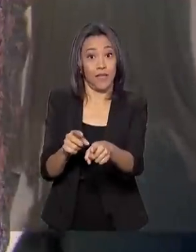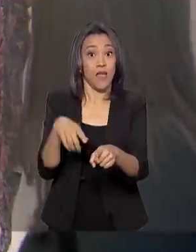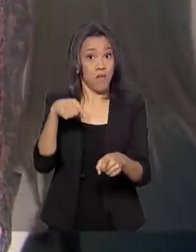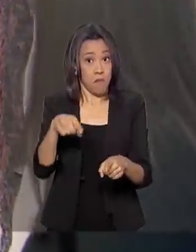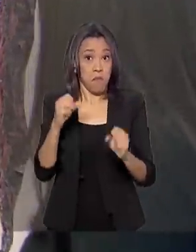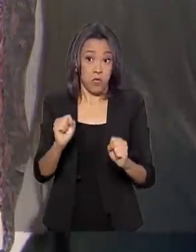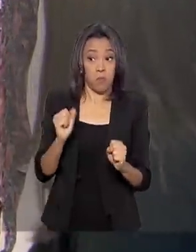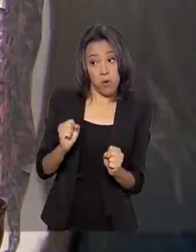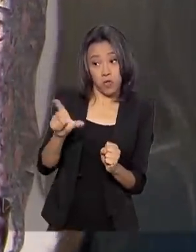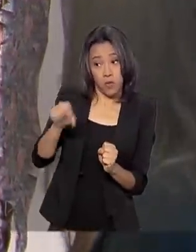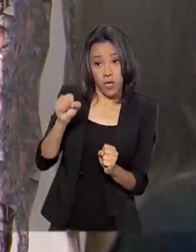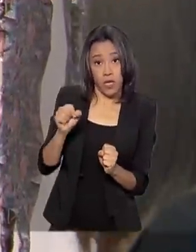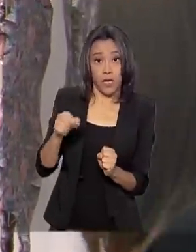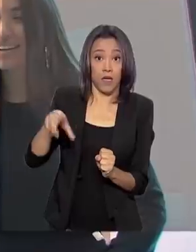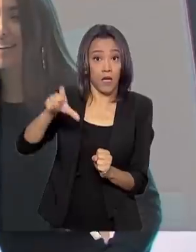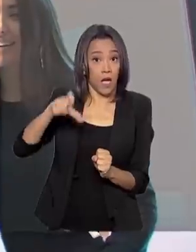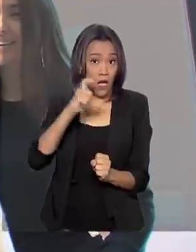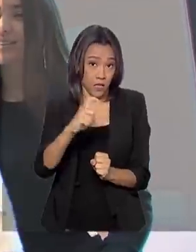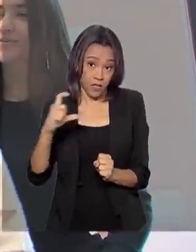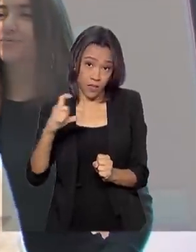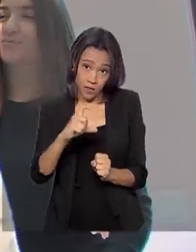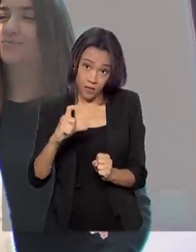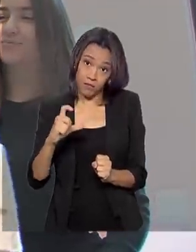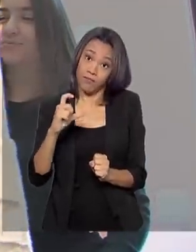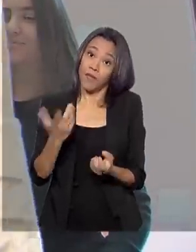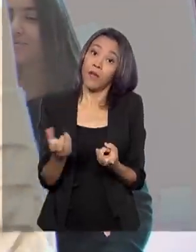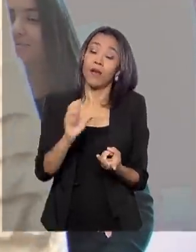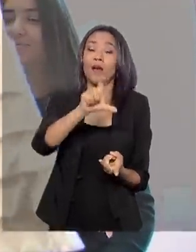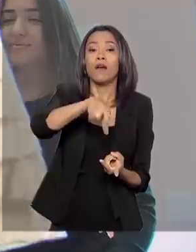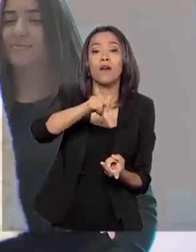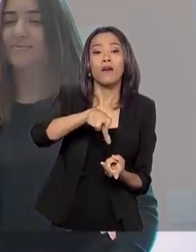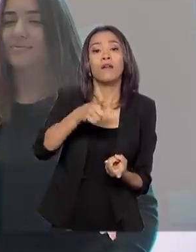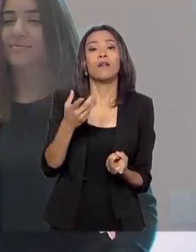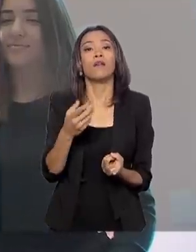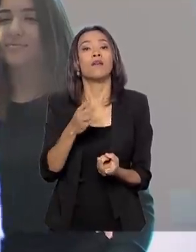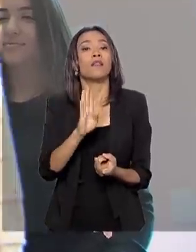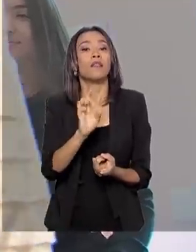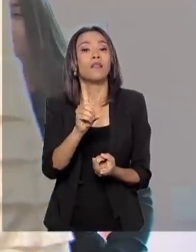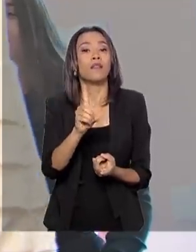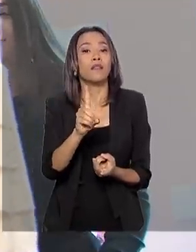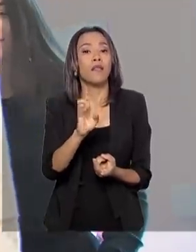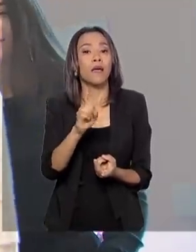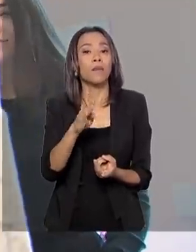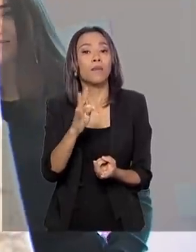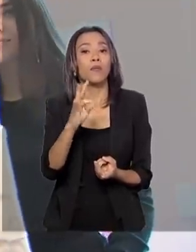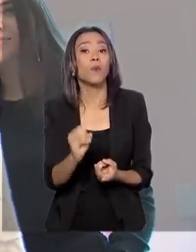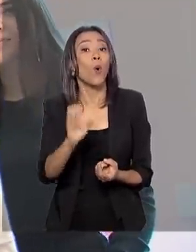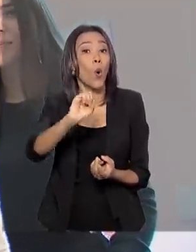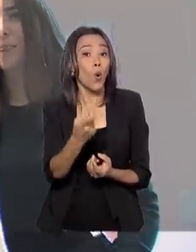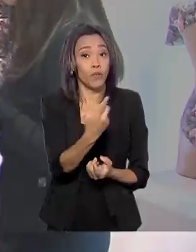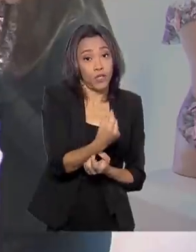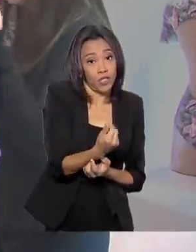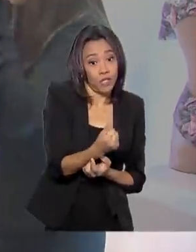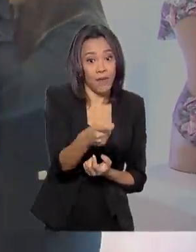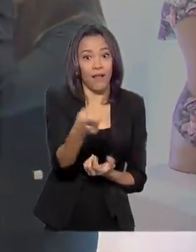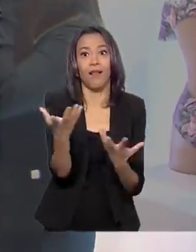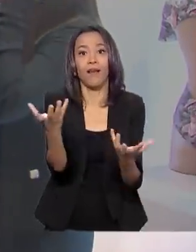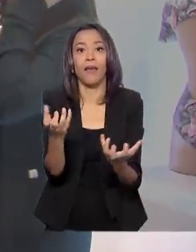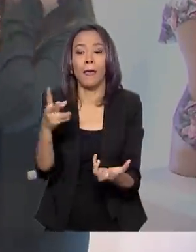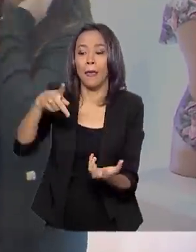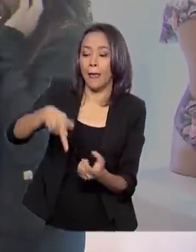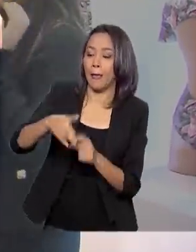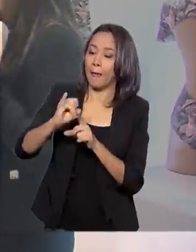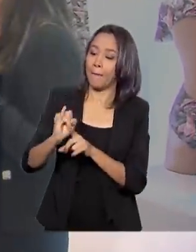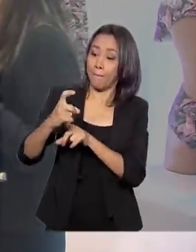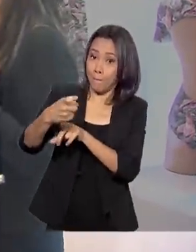pode escolher pelo débito, crédito ou pelo pagamento em dinheiro. Mas Ana Paula está ansiosa mesmo pela chegada do PIX, a nova